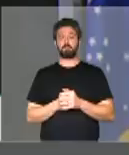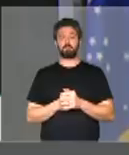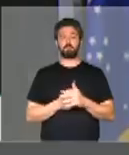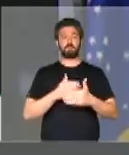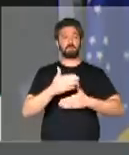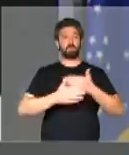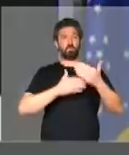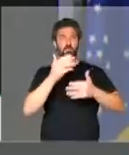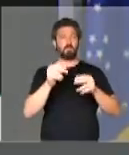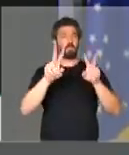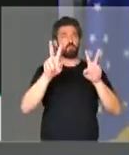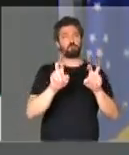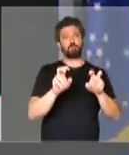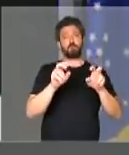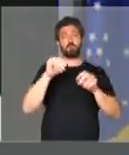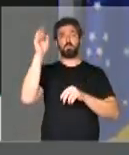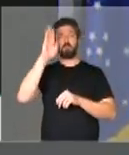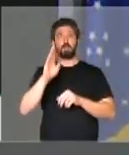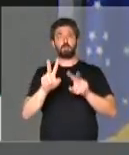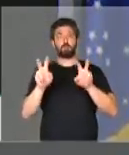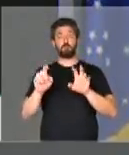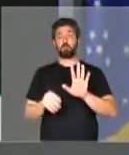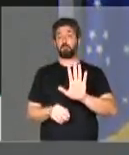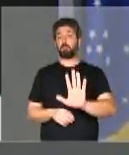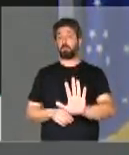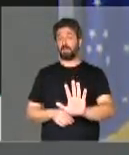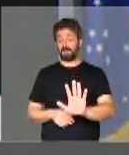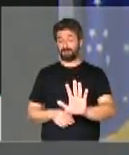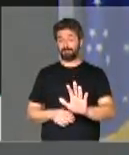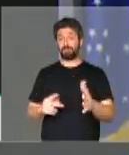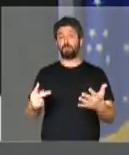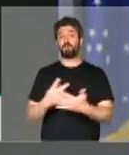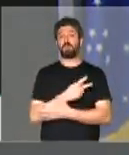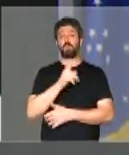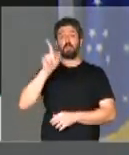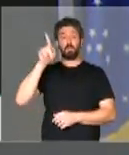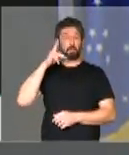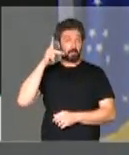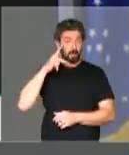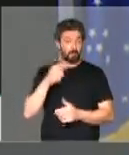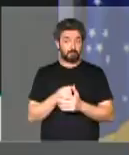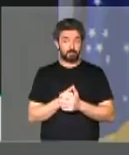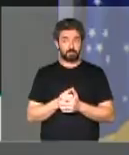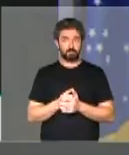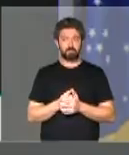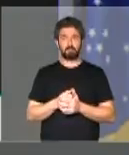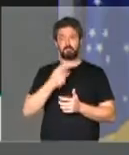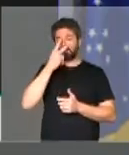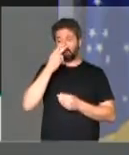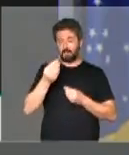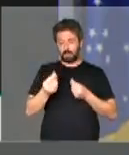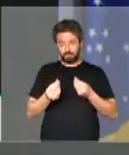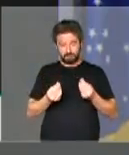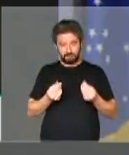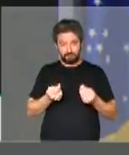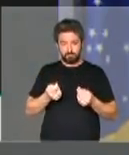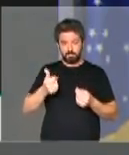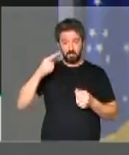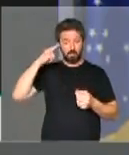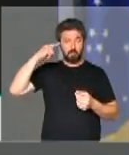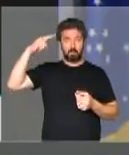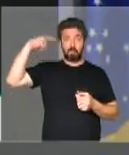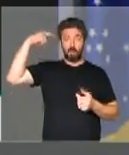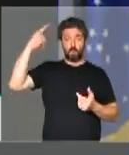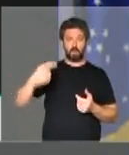sobre desenvolvimento, sobre Brasil. Mas o que tem acontecido na Paraíba chega a beirar quase que a